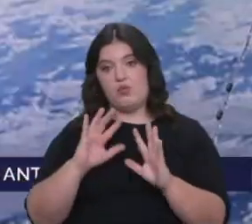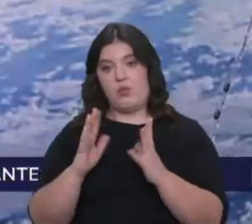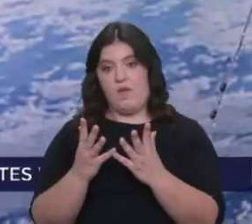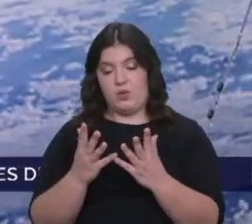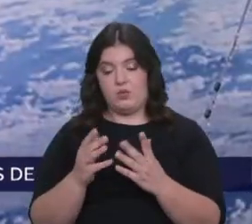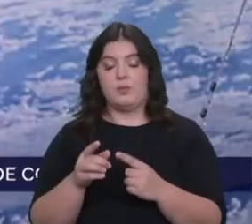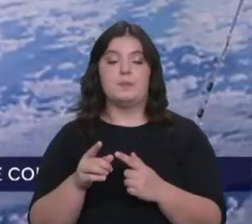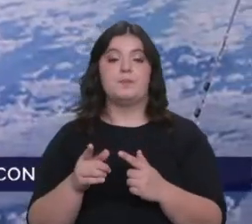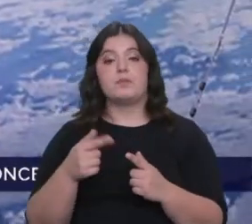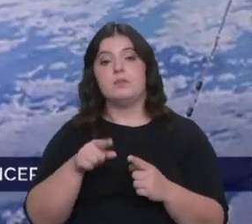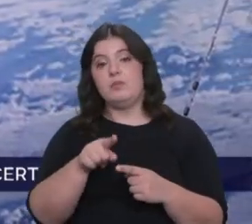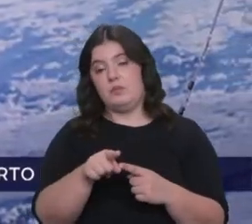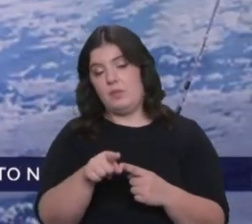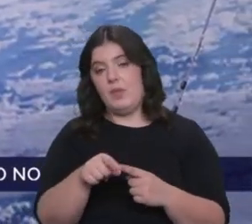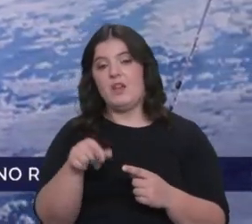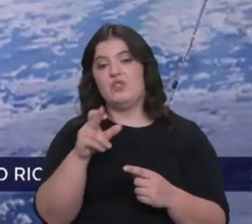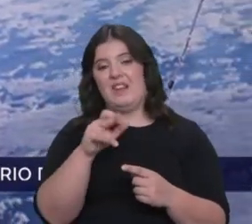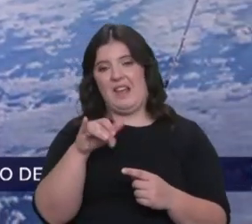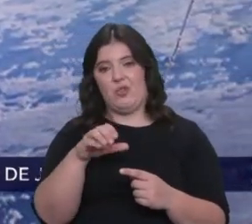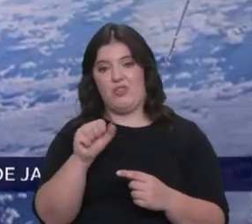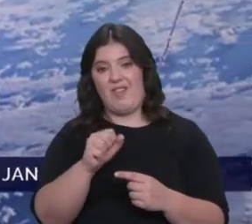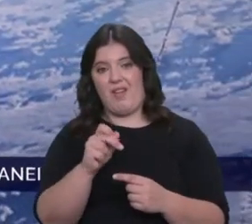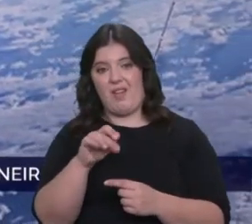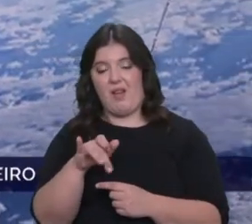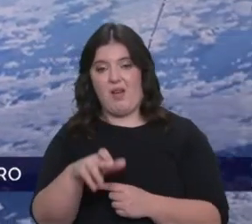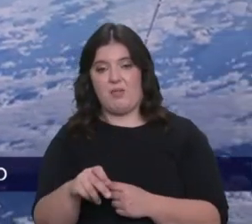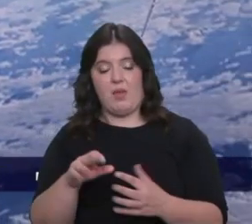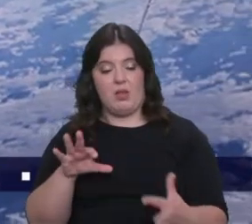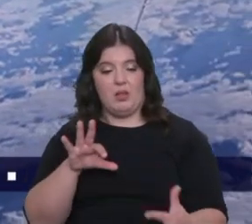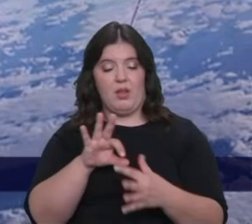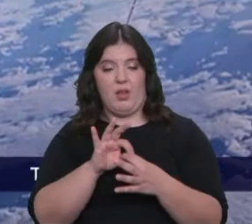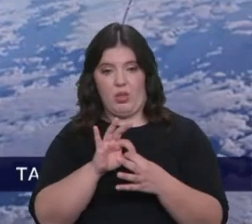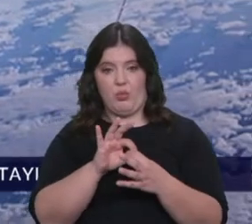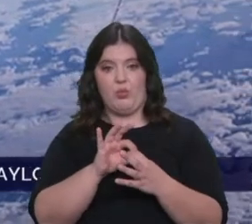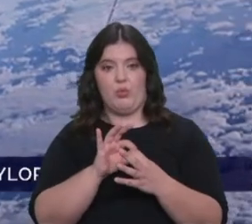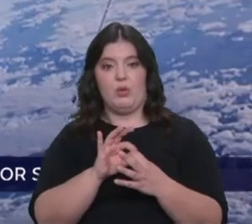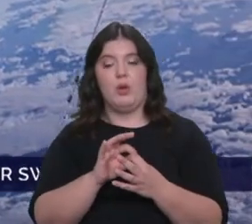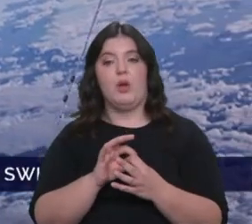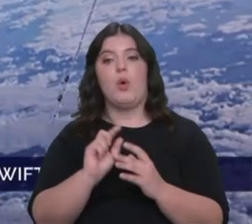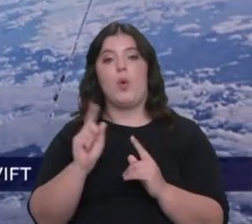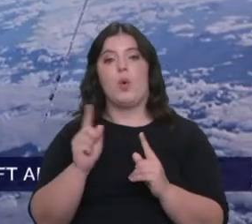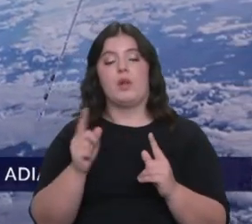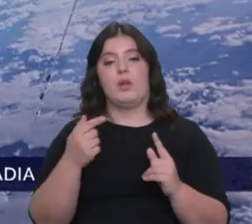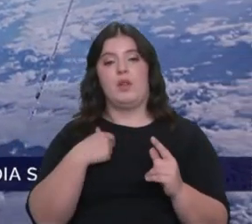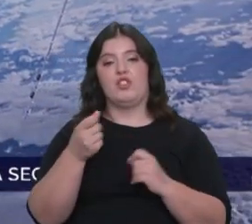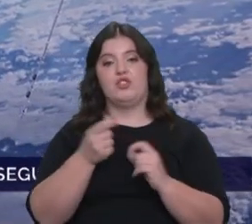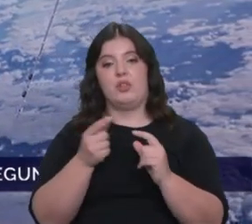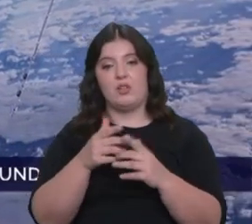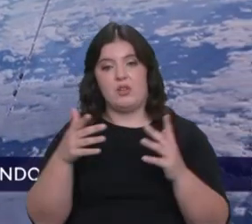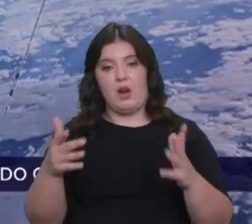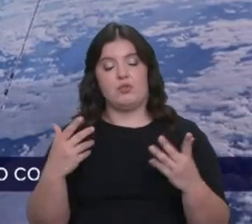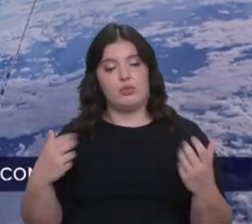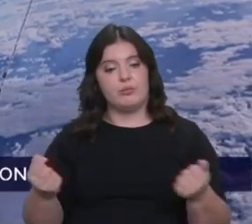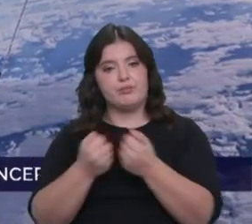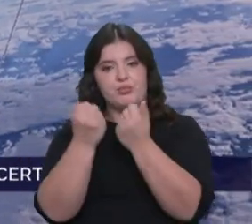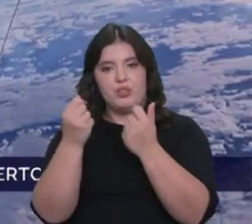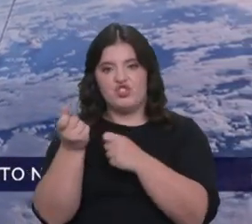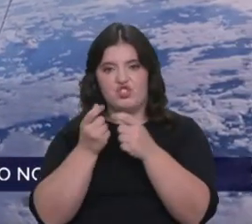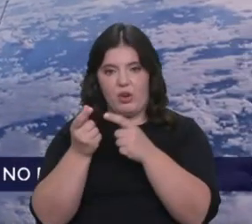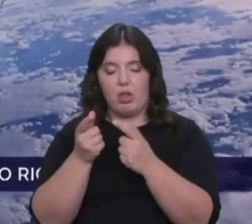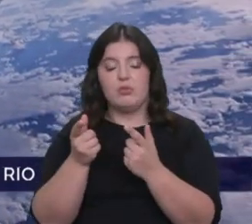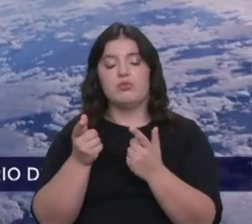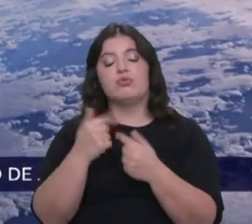Estas explosões de raios de gama estão provavelmente ligadas àquilo que são explosões de grandes estrelas ou colisões de estrelas. Esta